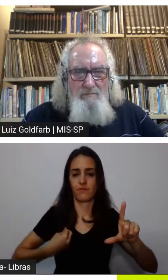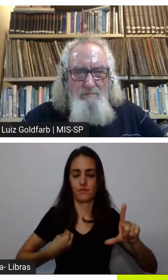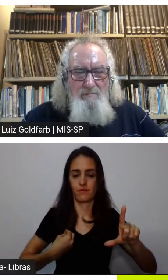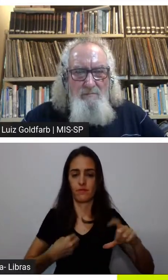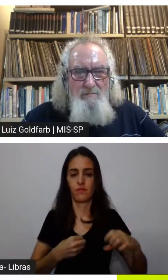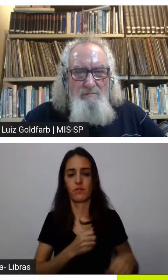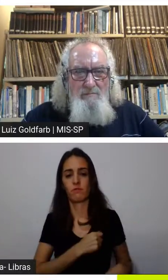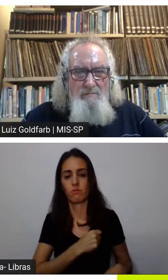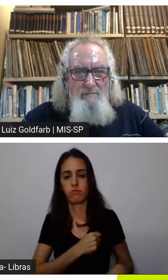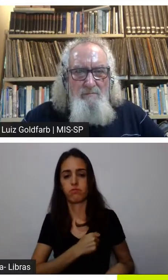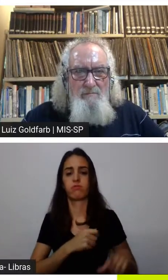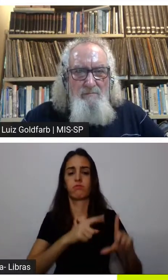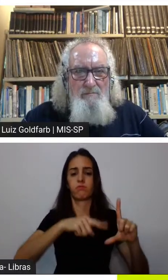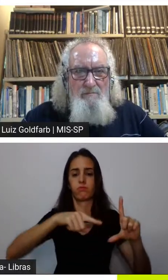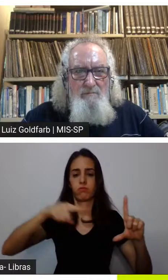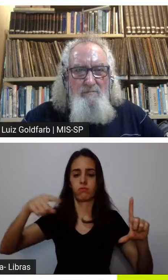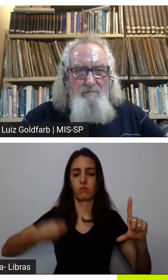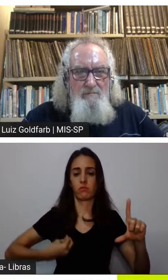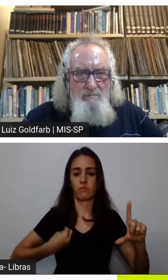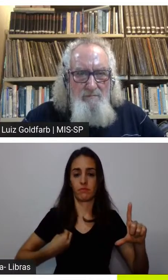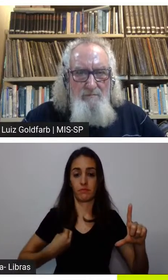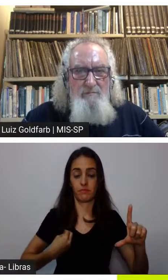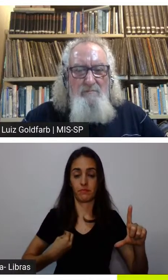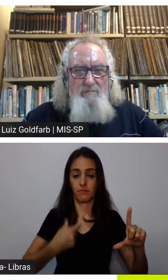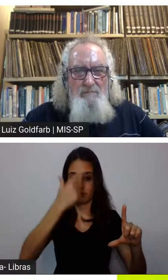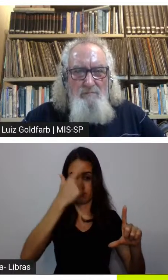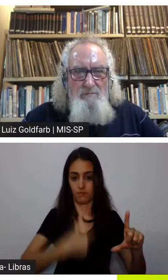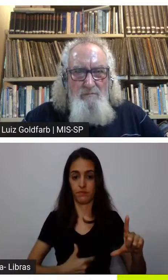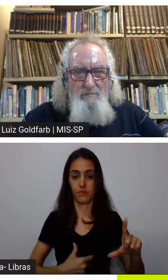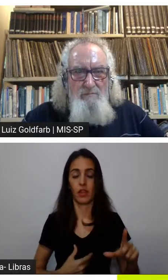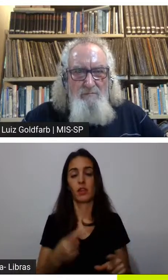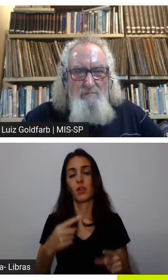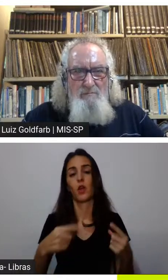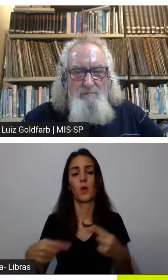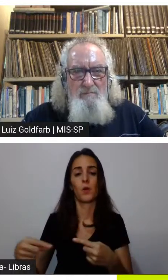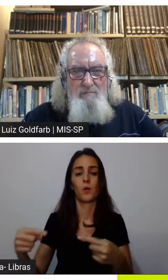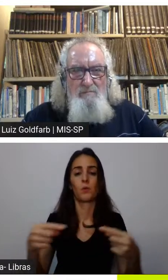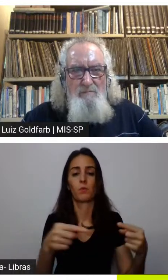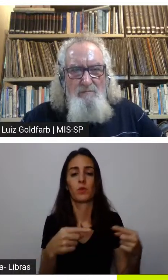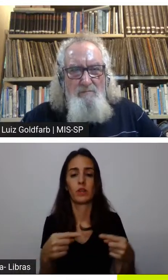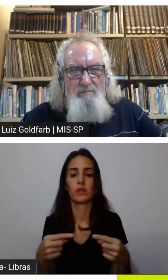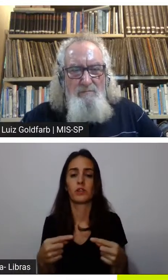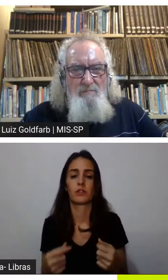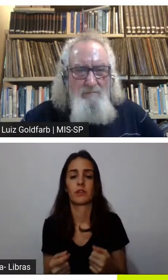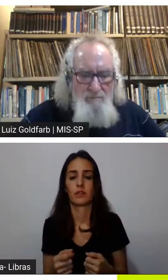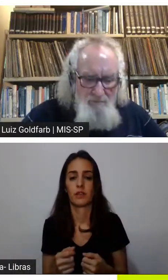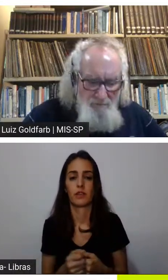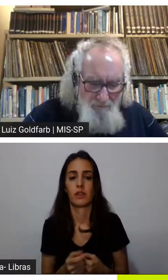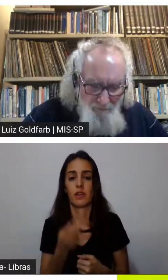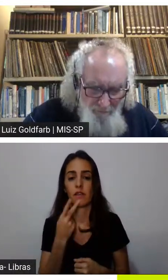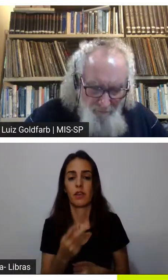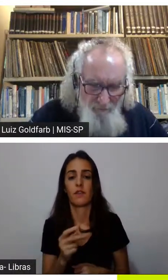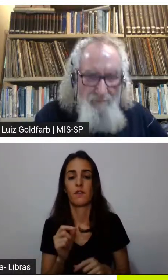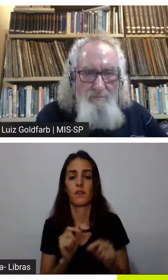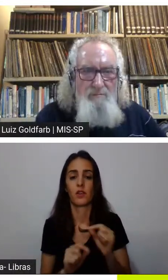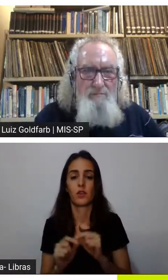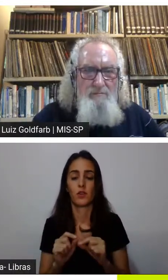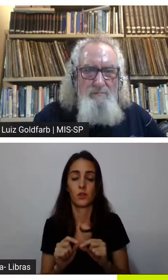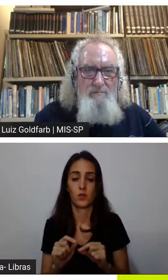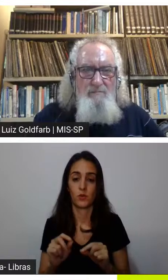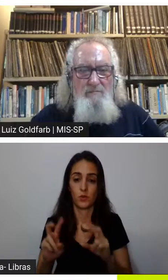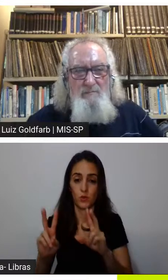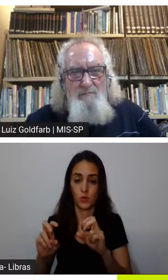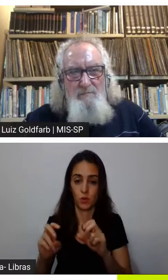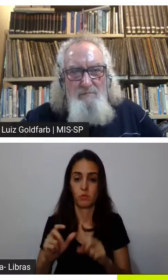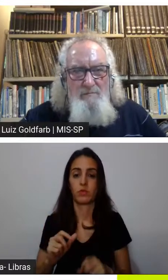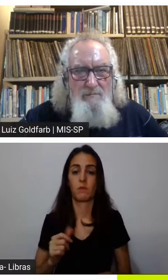políticas de saúde podem ser tomadas em função disso né óbvio que vai abrir toda uma questão sobre privacidade porque ele também fala sobre isso sobre o lado B né de que